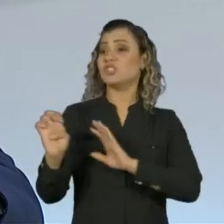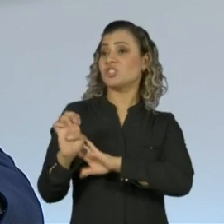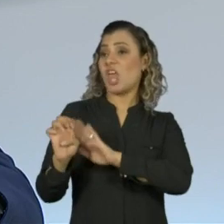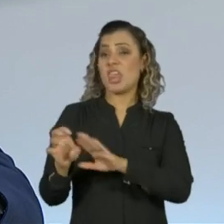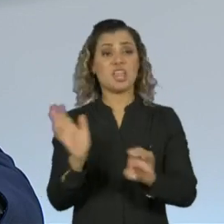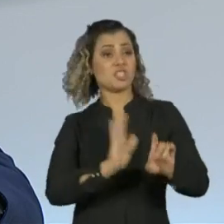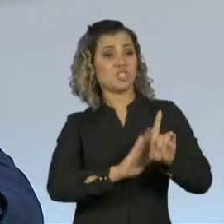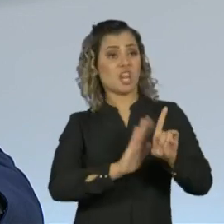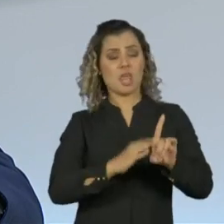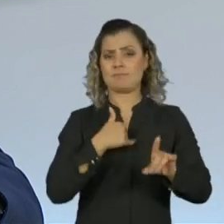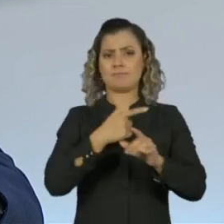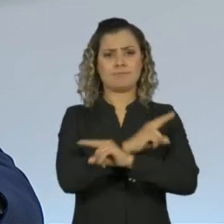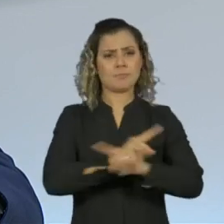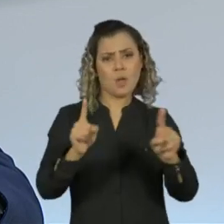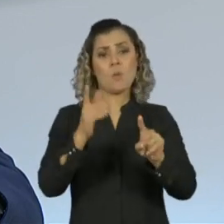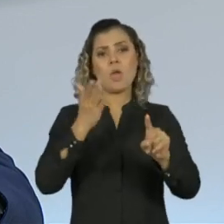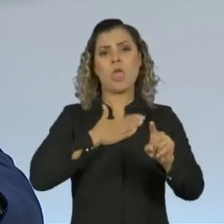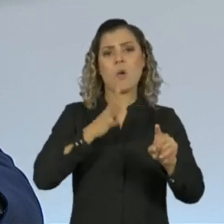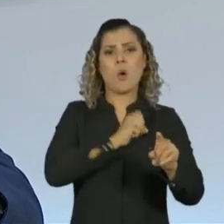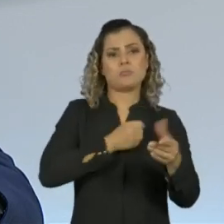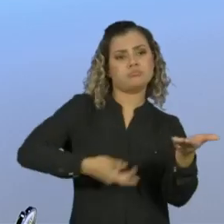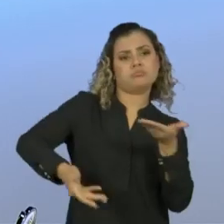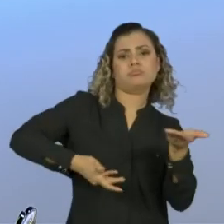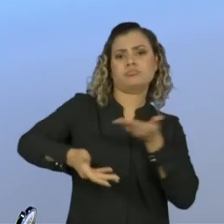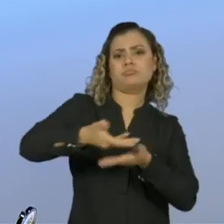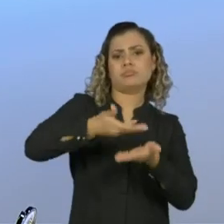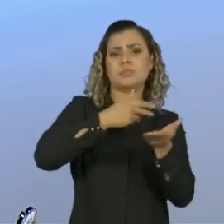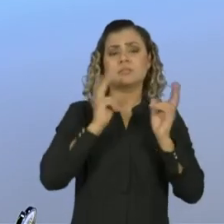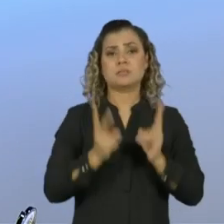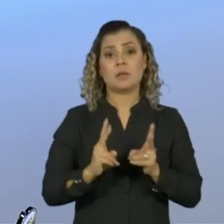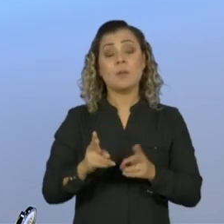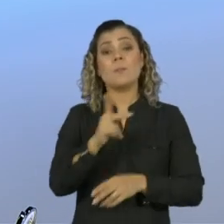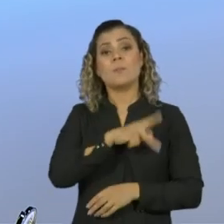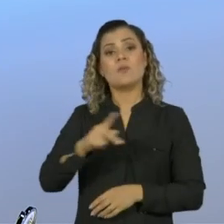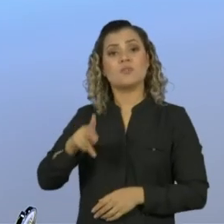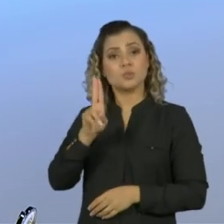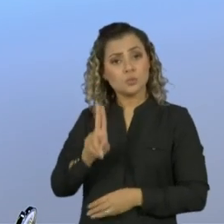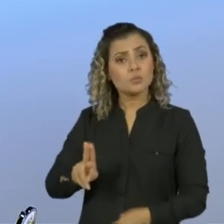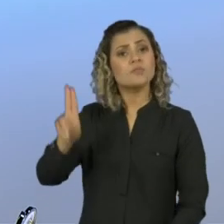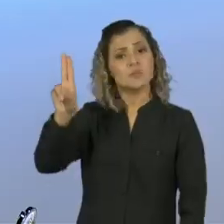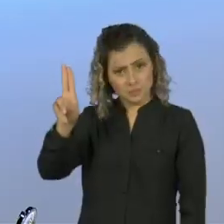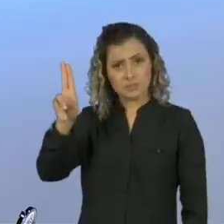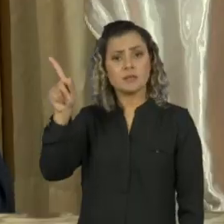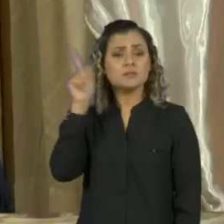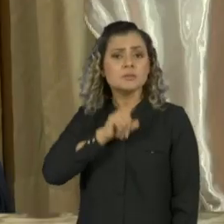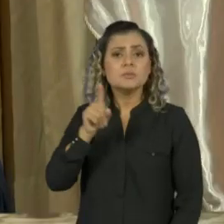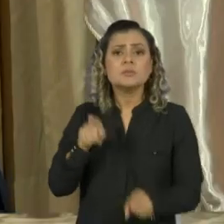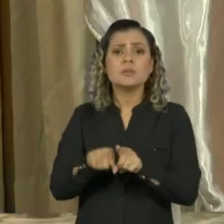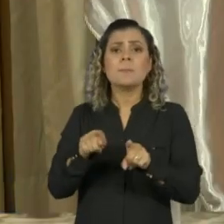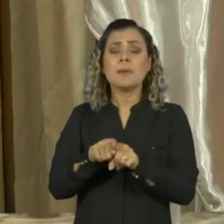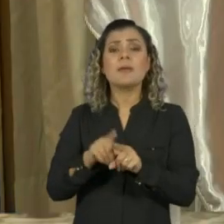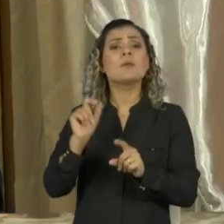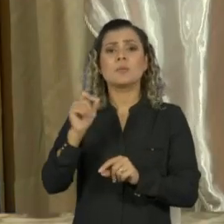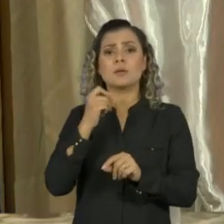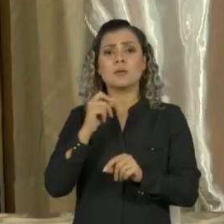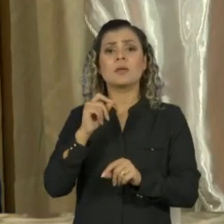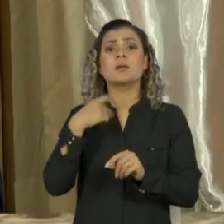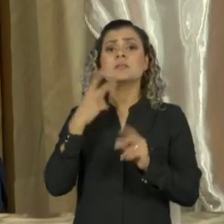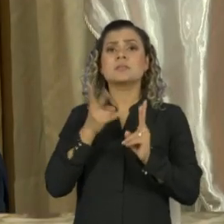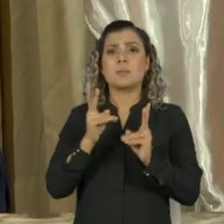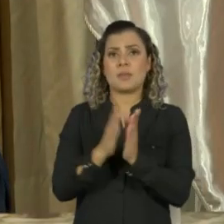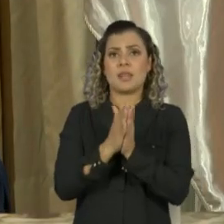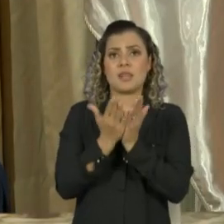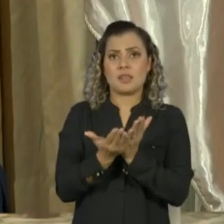nem de direita. Eu sou pragmático. Como o professor Chang, da Universidade de Cambridge, fala no seu livro Chutando a Escada.